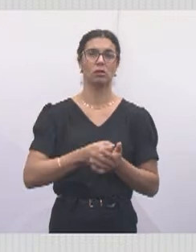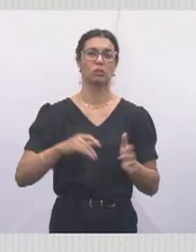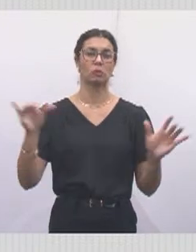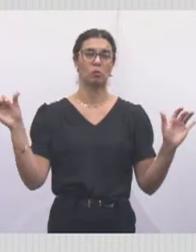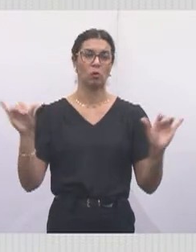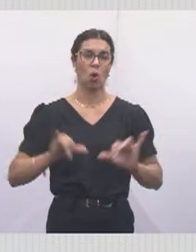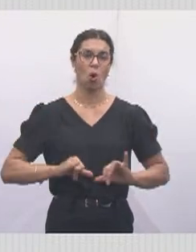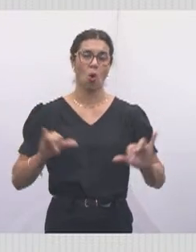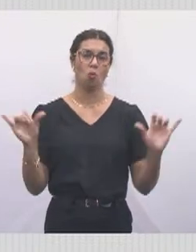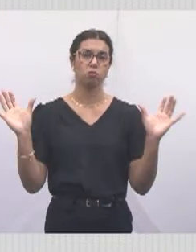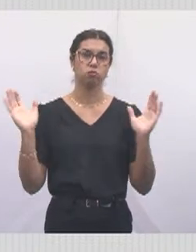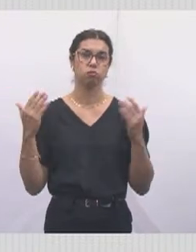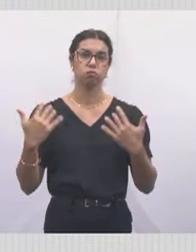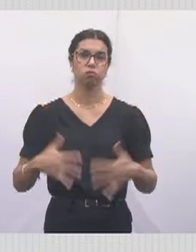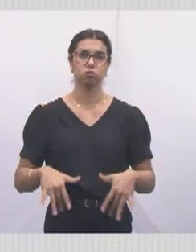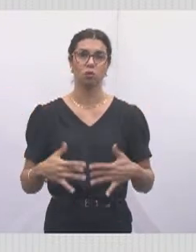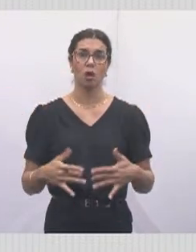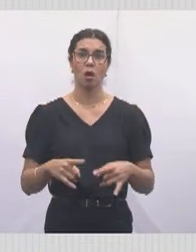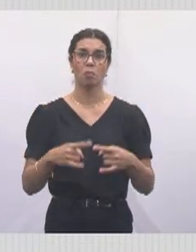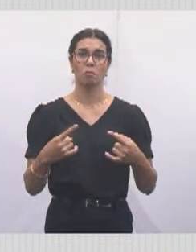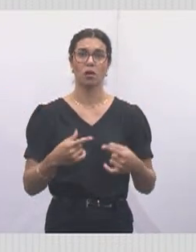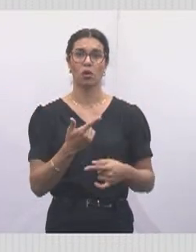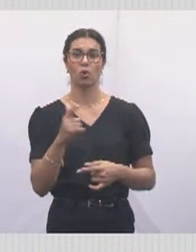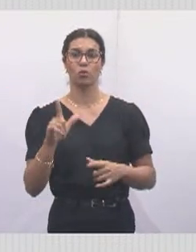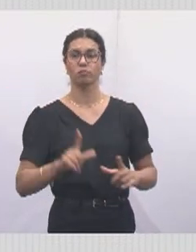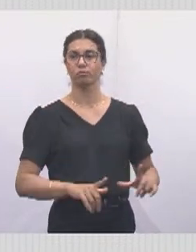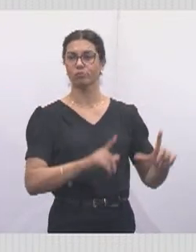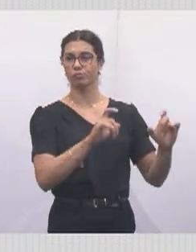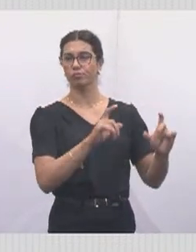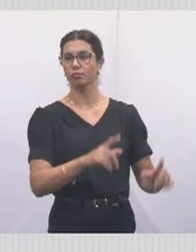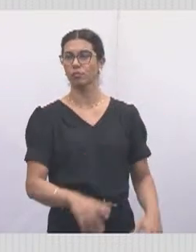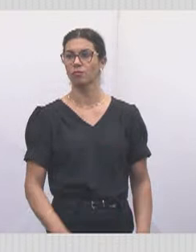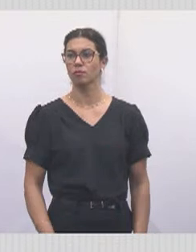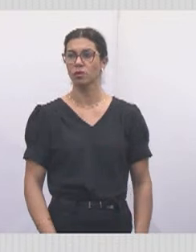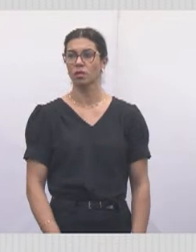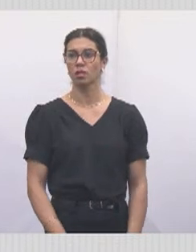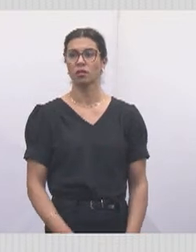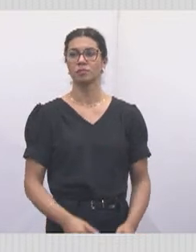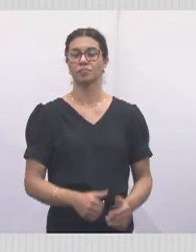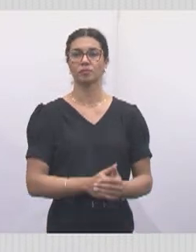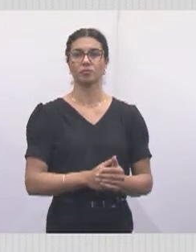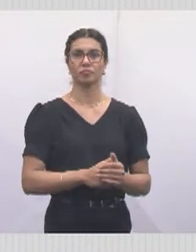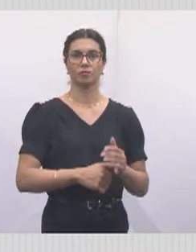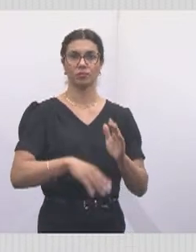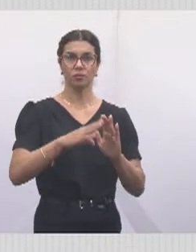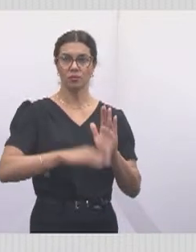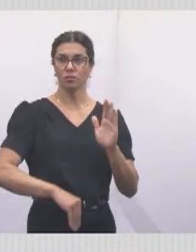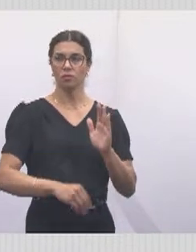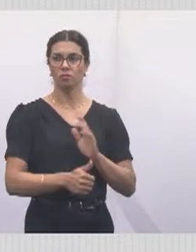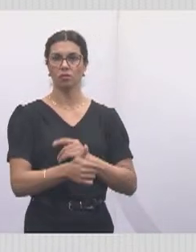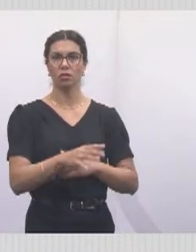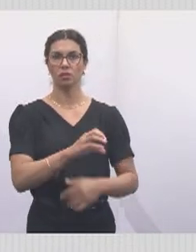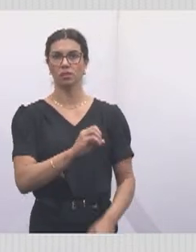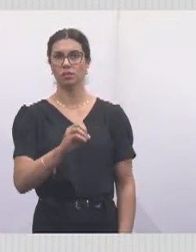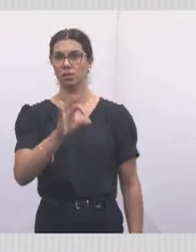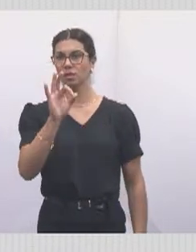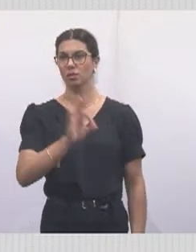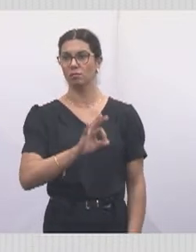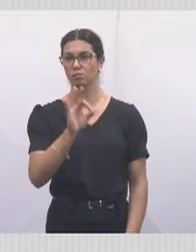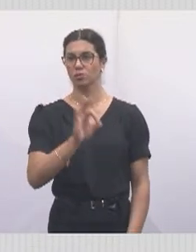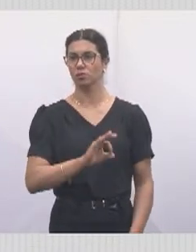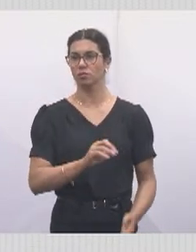grande, inclusive vai aparecer aí um outro slide. Desconto de até 100%, para quem?